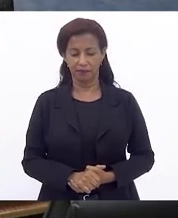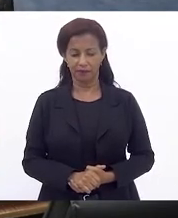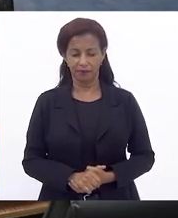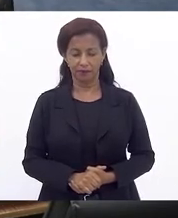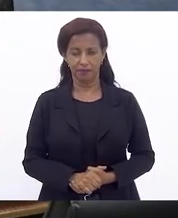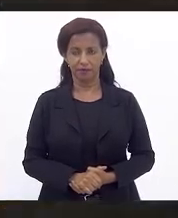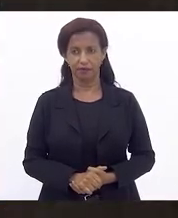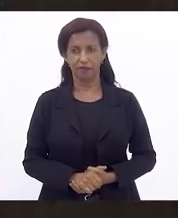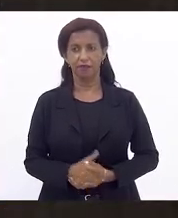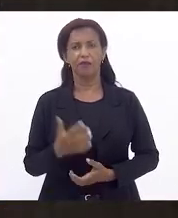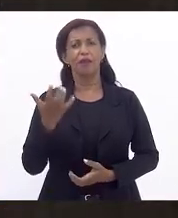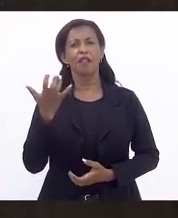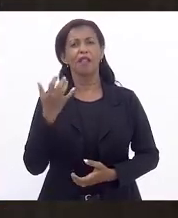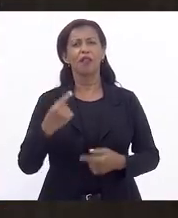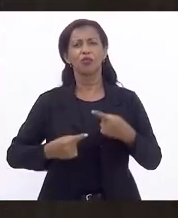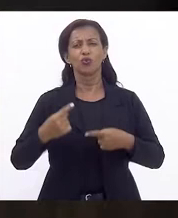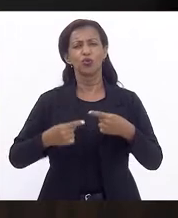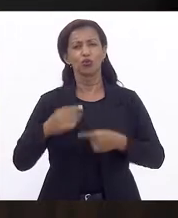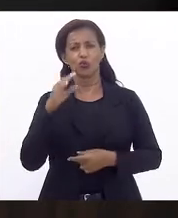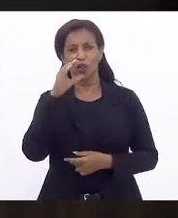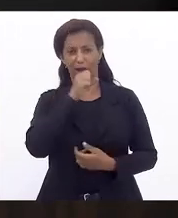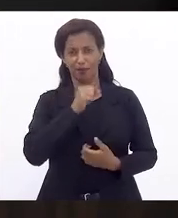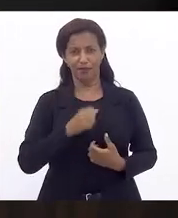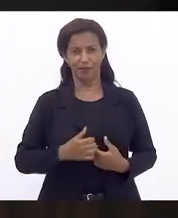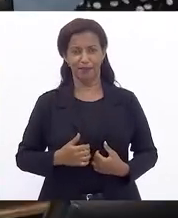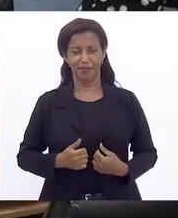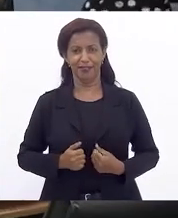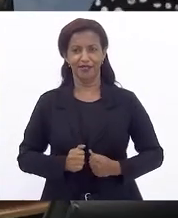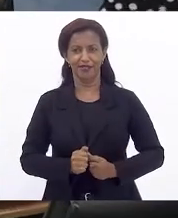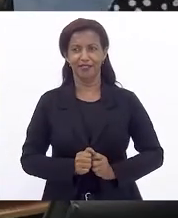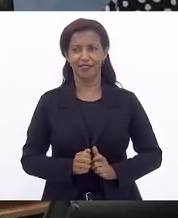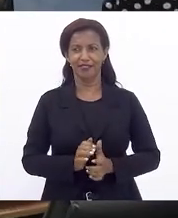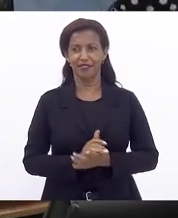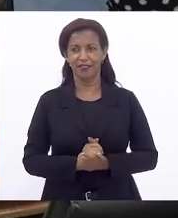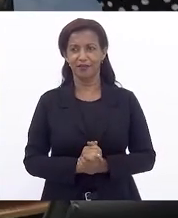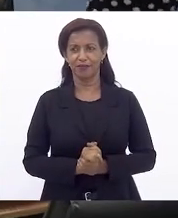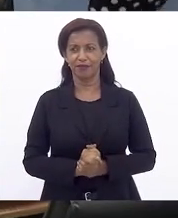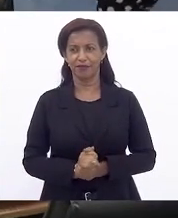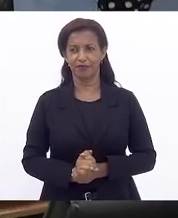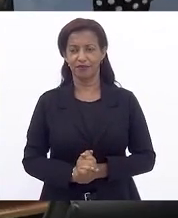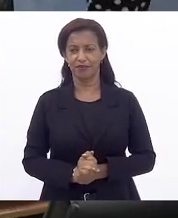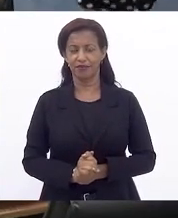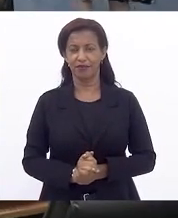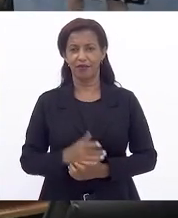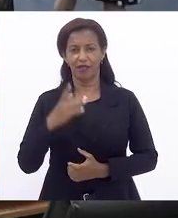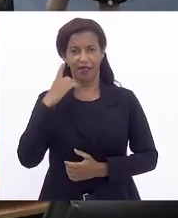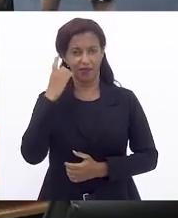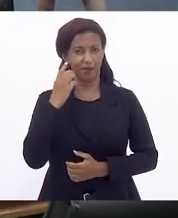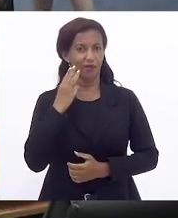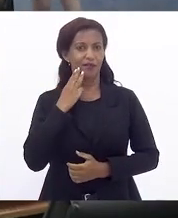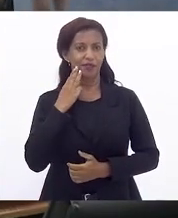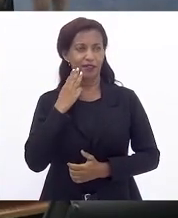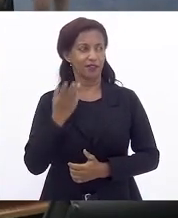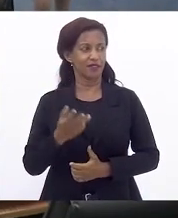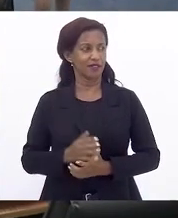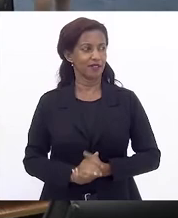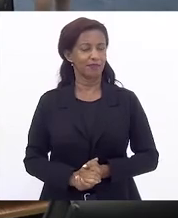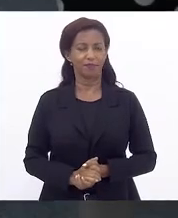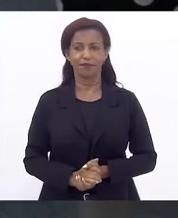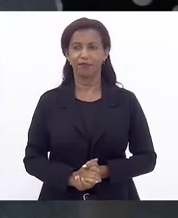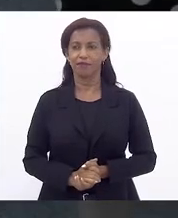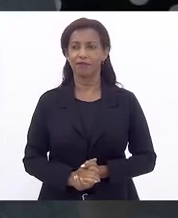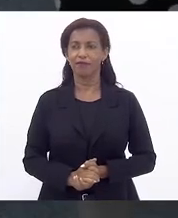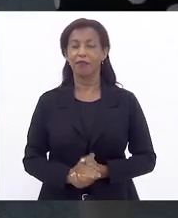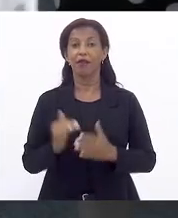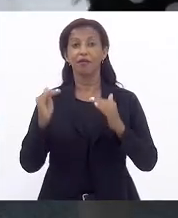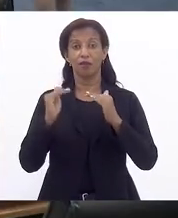Eu quero discutir, senhor presidente, rapidamente. colhendo o parecer. Colhendo para depois o parecer. Depois, senhor presidente. Deputado Valdeque. No mérito